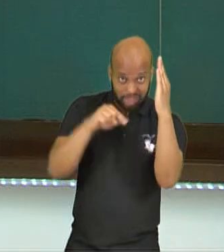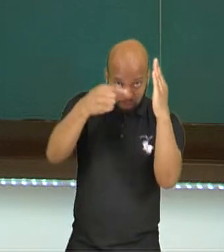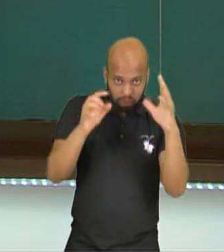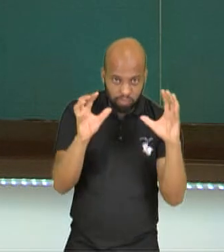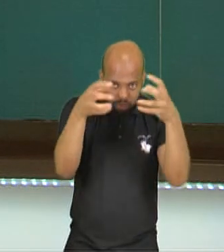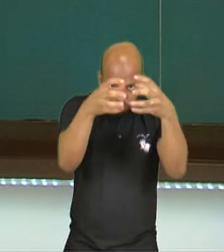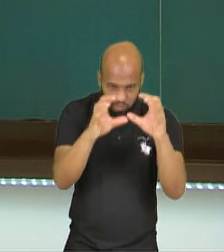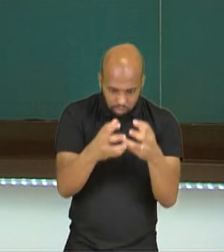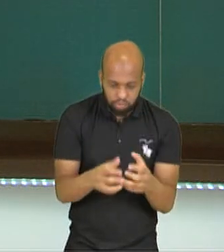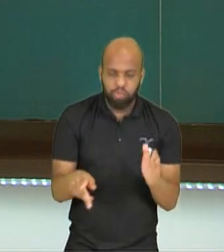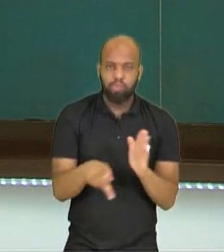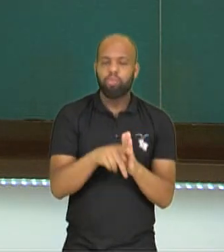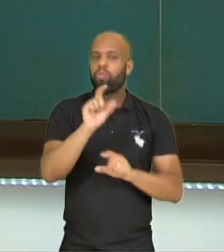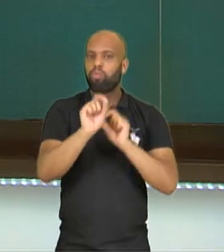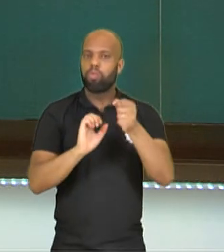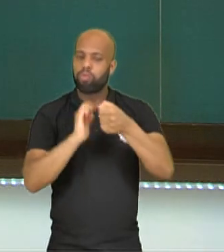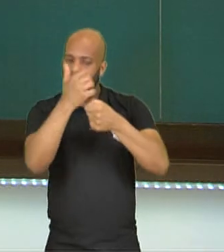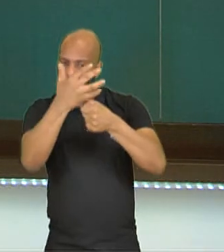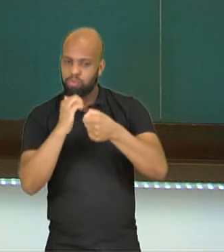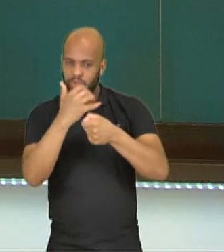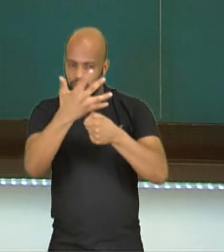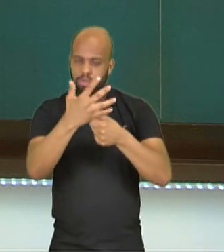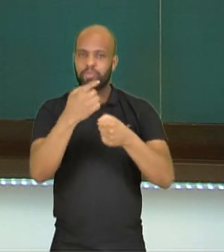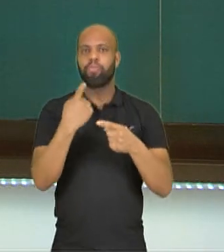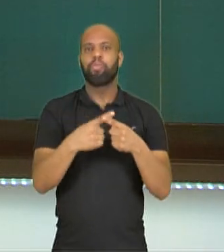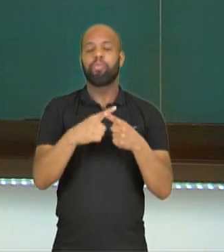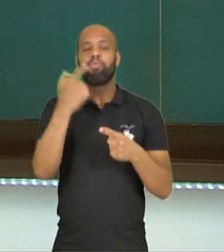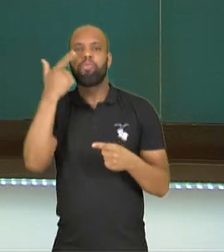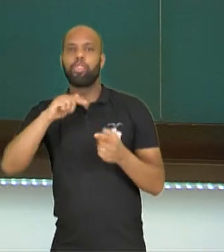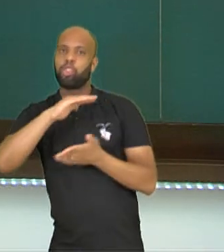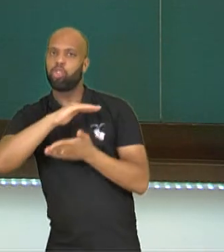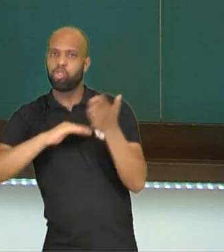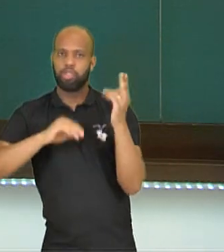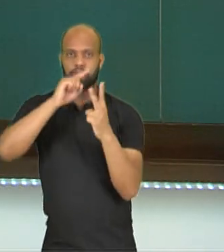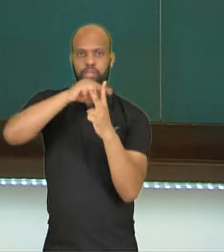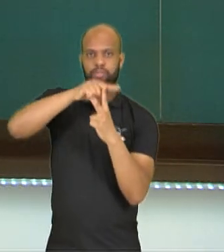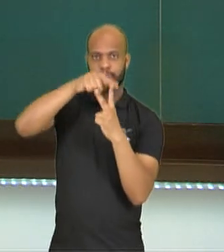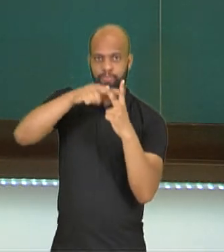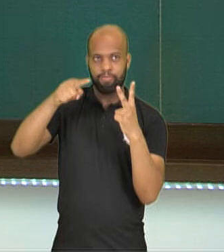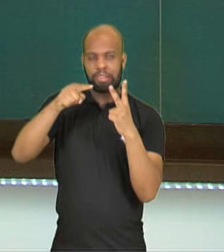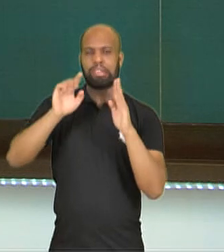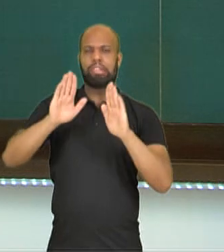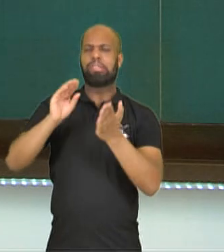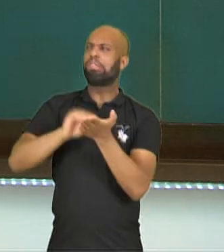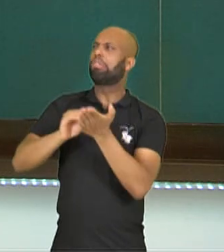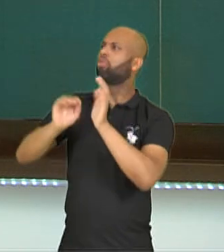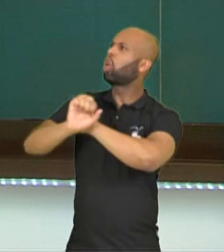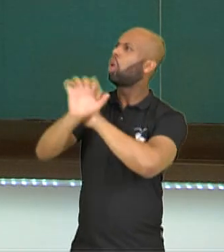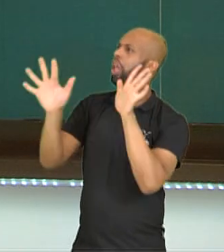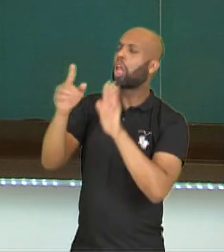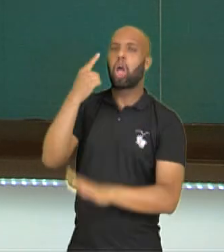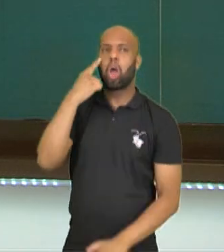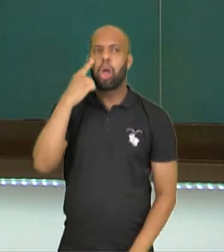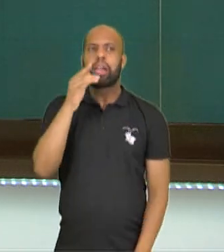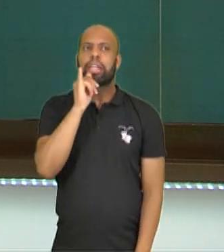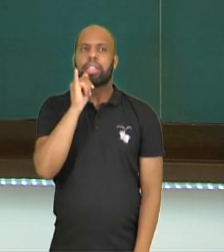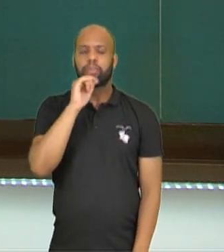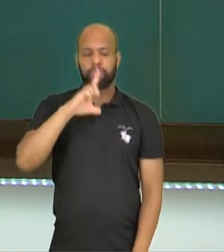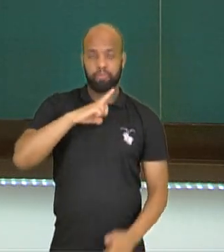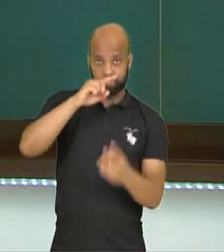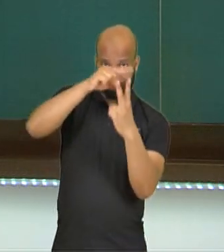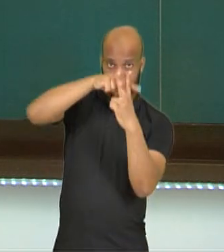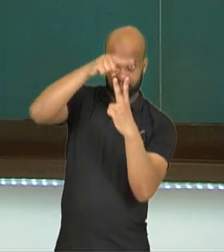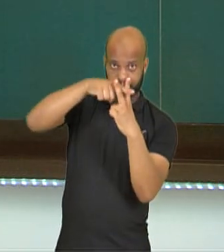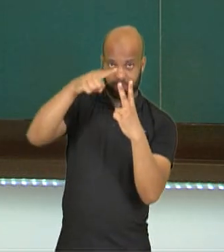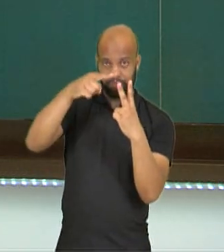raiz essa potência. Ainda não estou entendendo muito. Como que a gente faz? Olha um exemplo aqui, Raiz quadrada de 64.